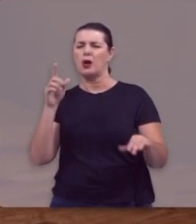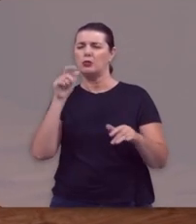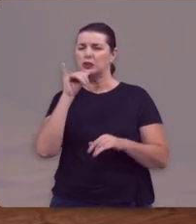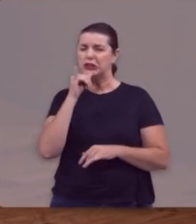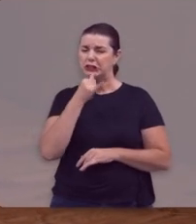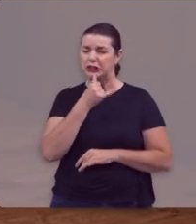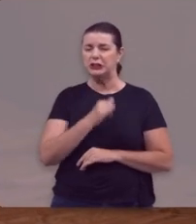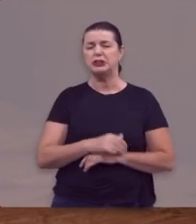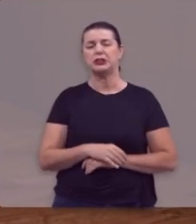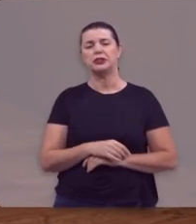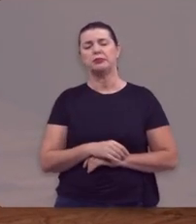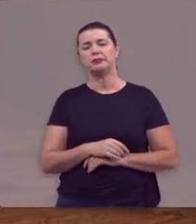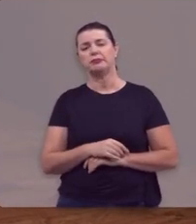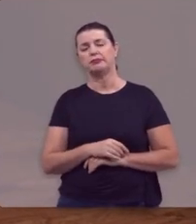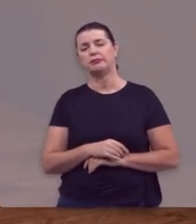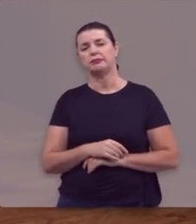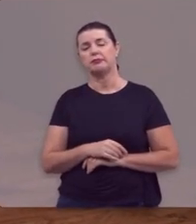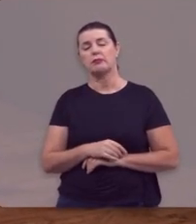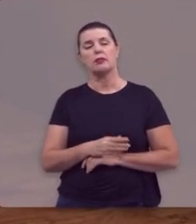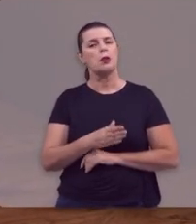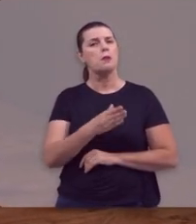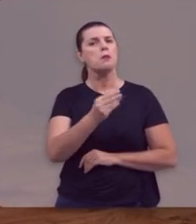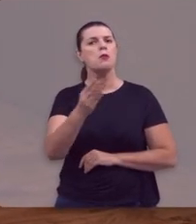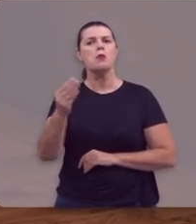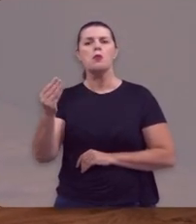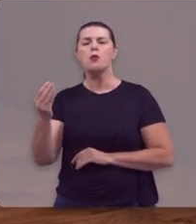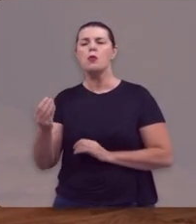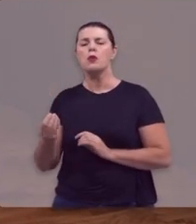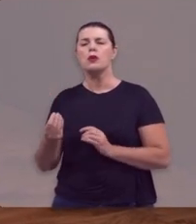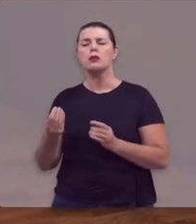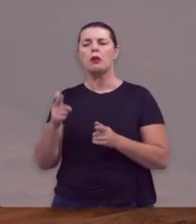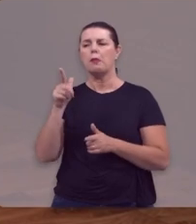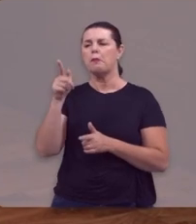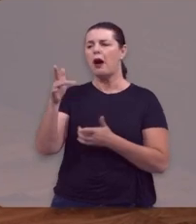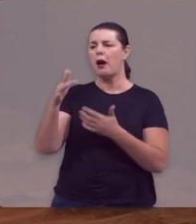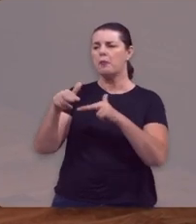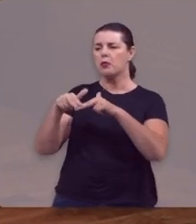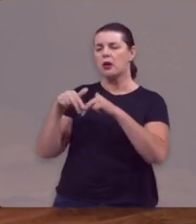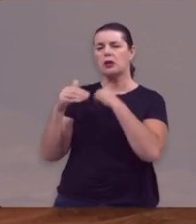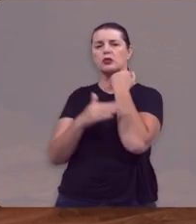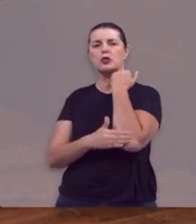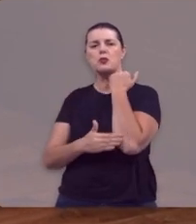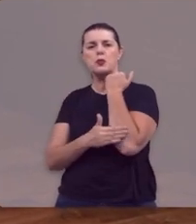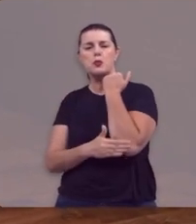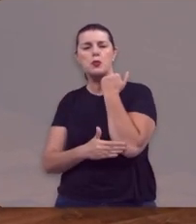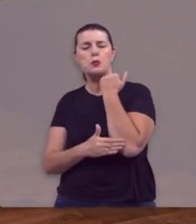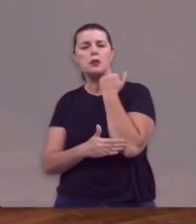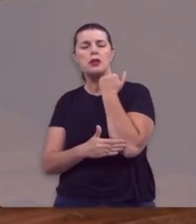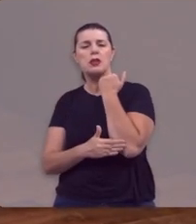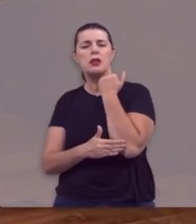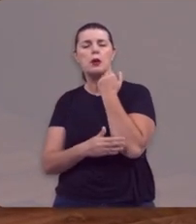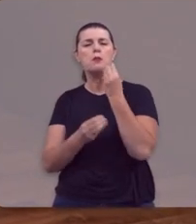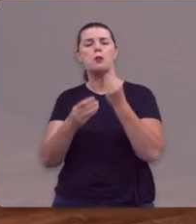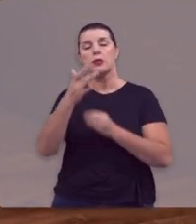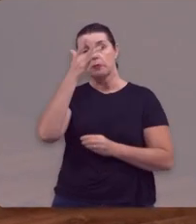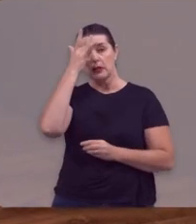muitas separações amargas, muitos crimes passionais,